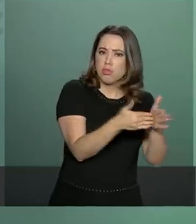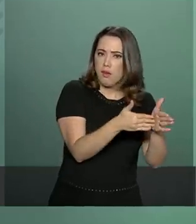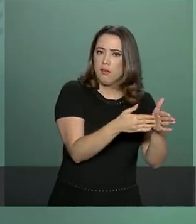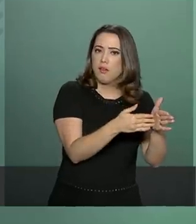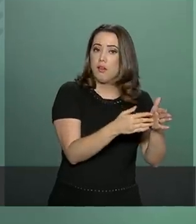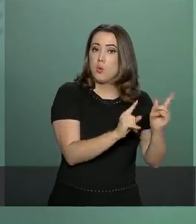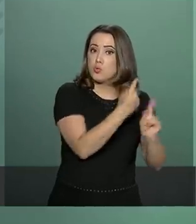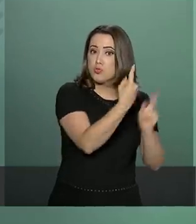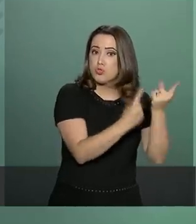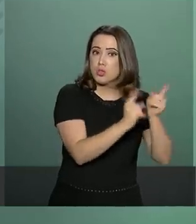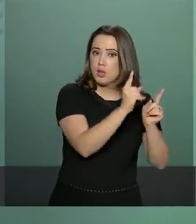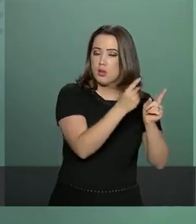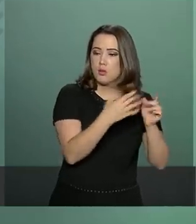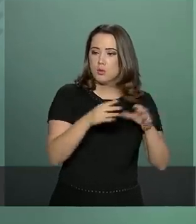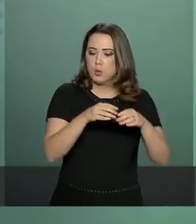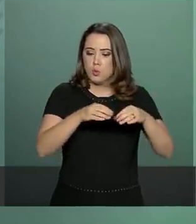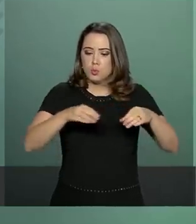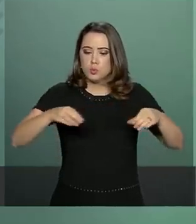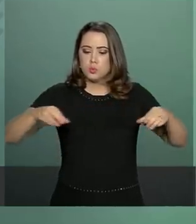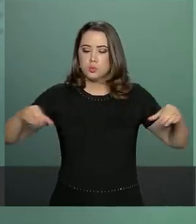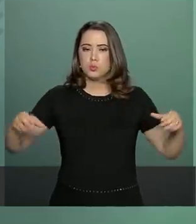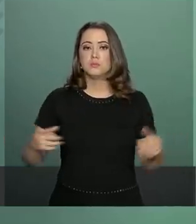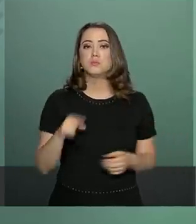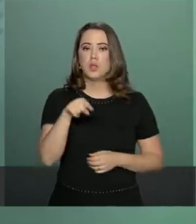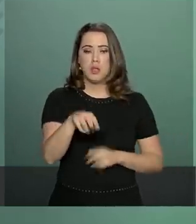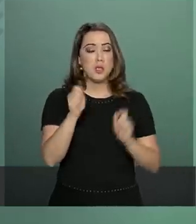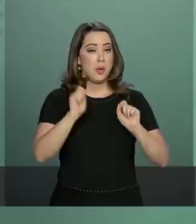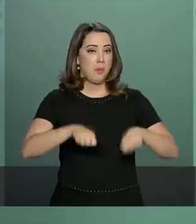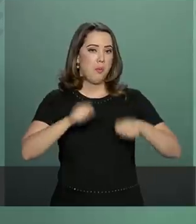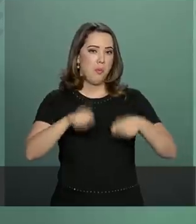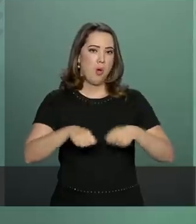sudeste e sul, via portos do Chile.